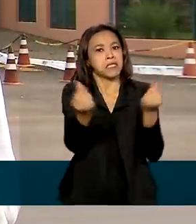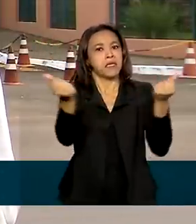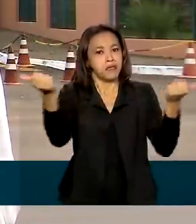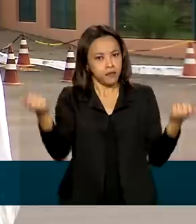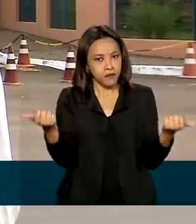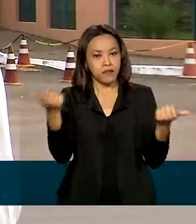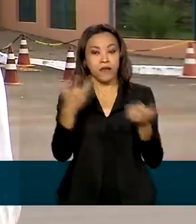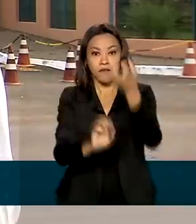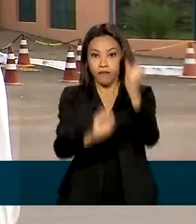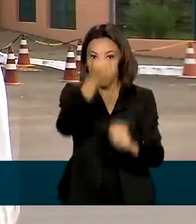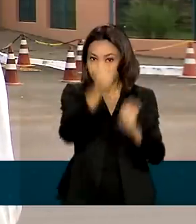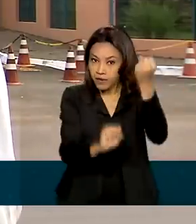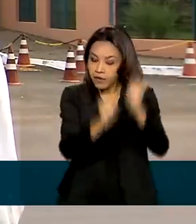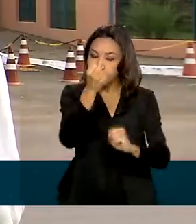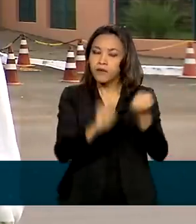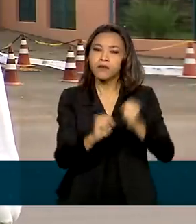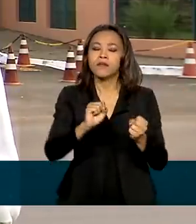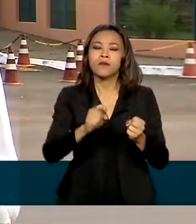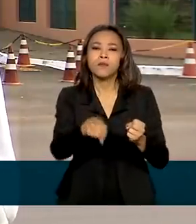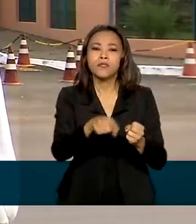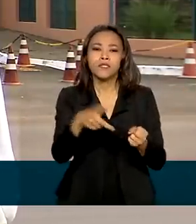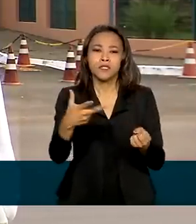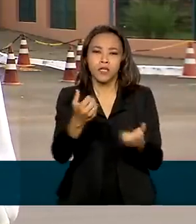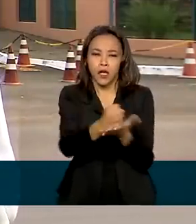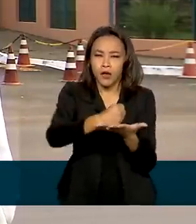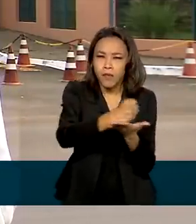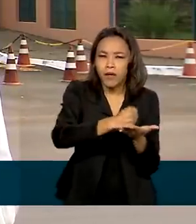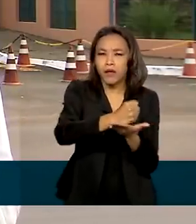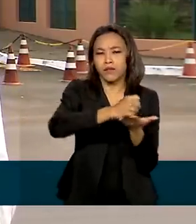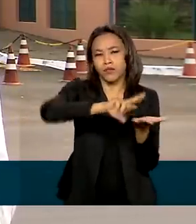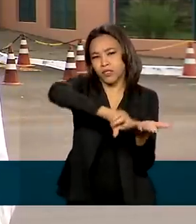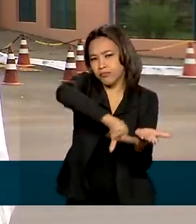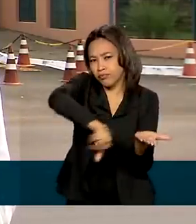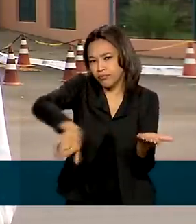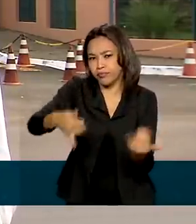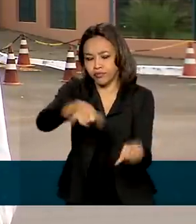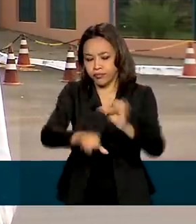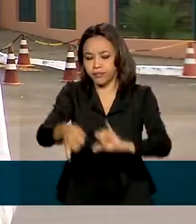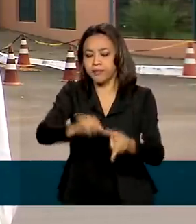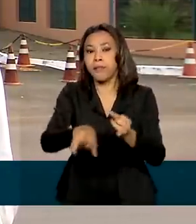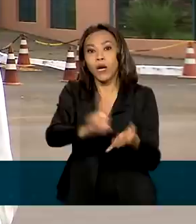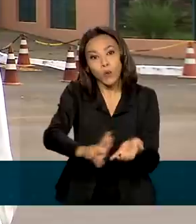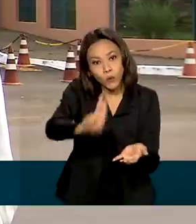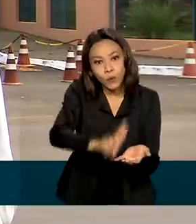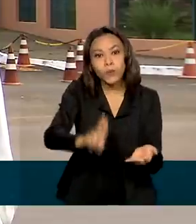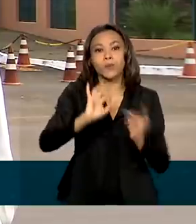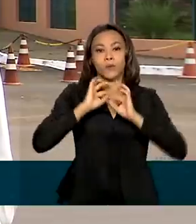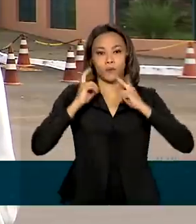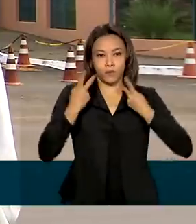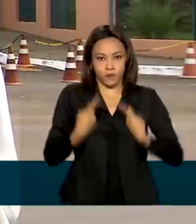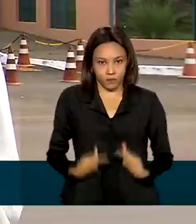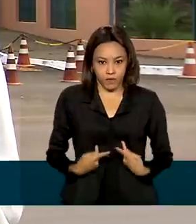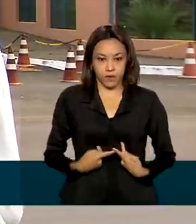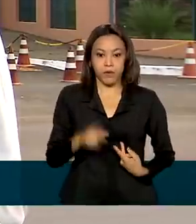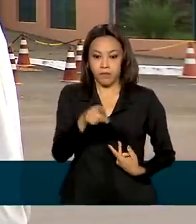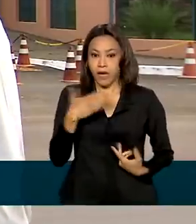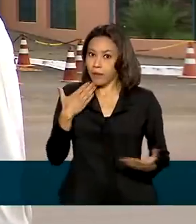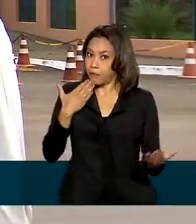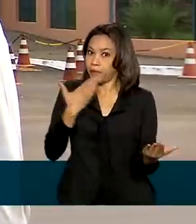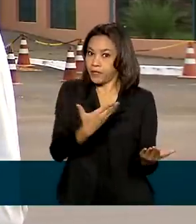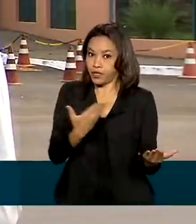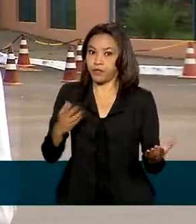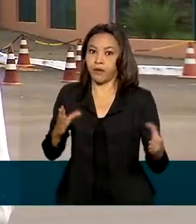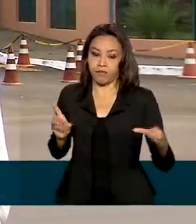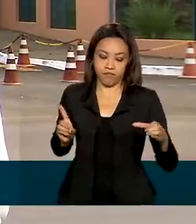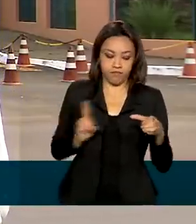fabricação de medicamentos e insumos para uso humano. Para ter sucesso no pedido de adesão, a